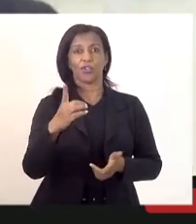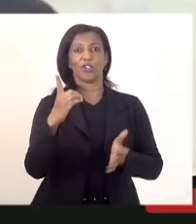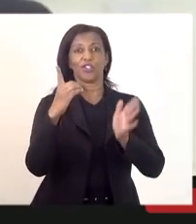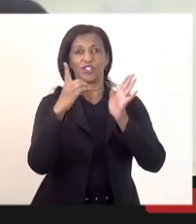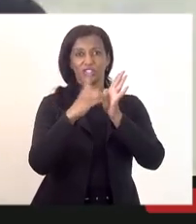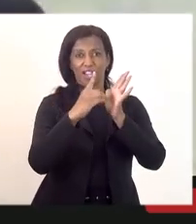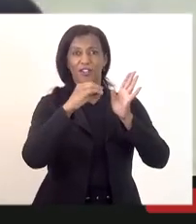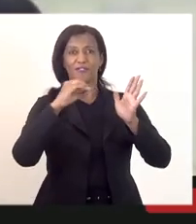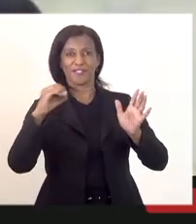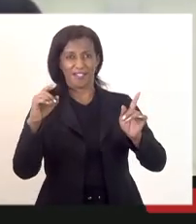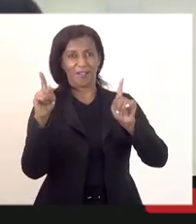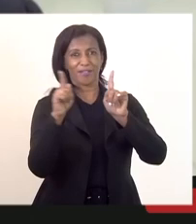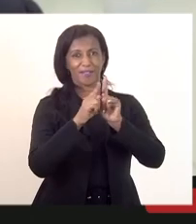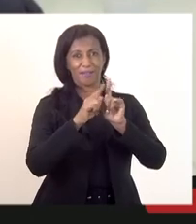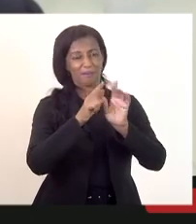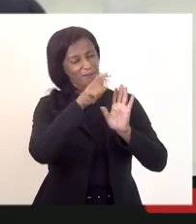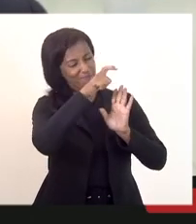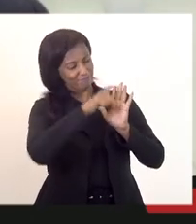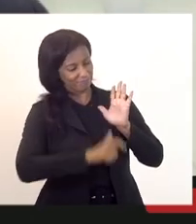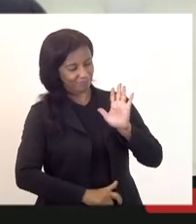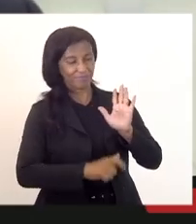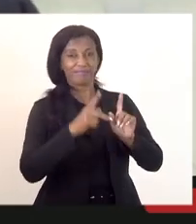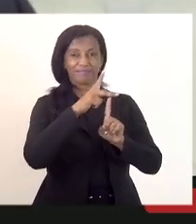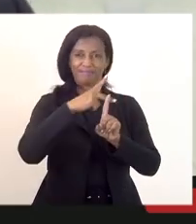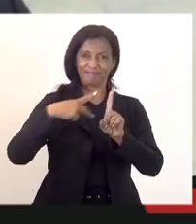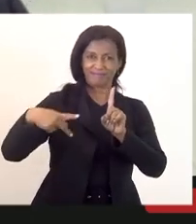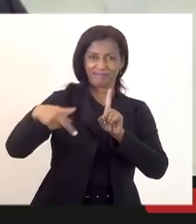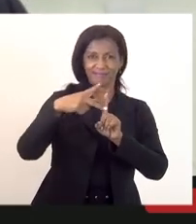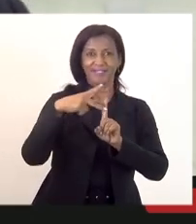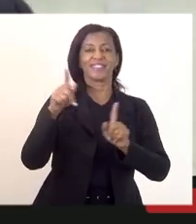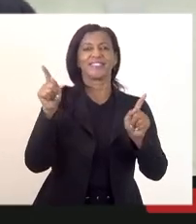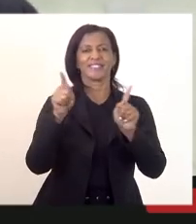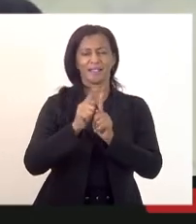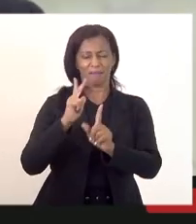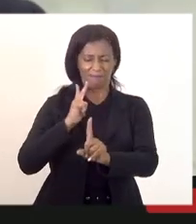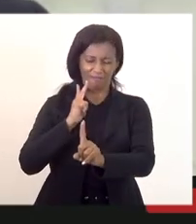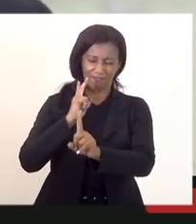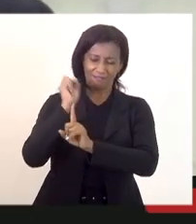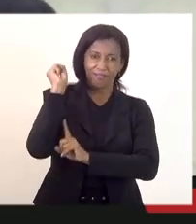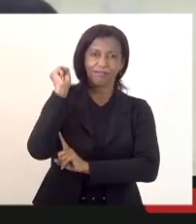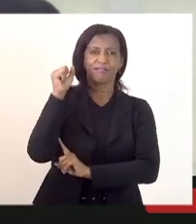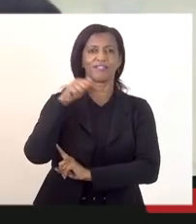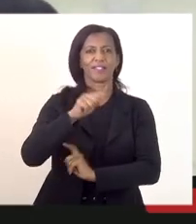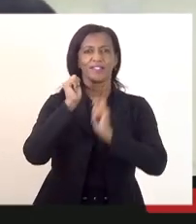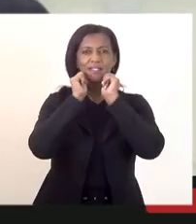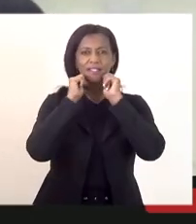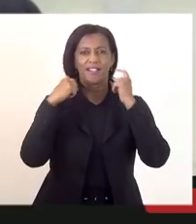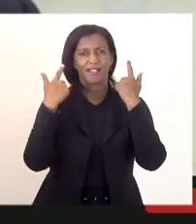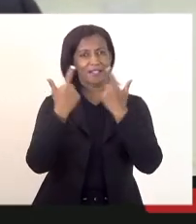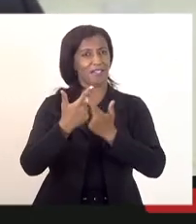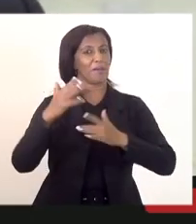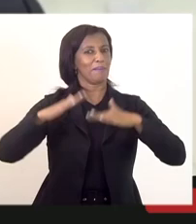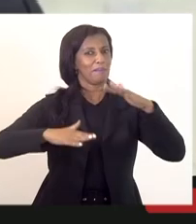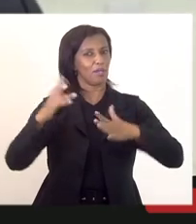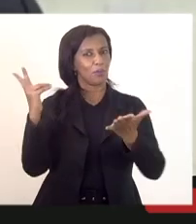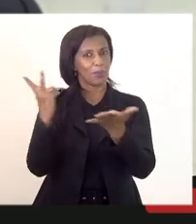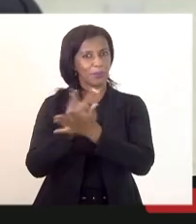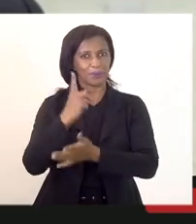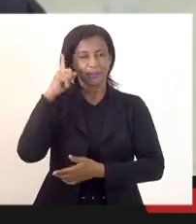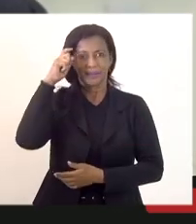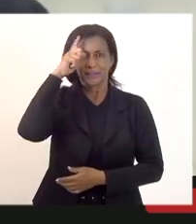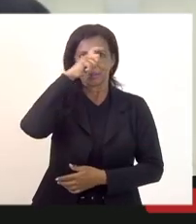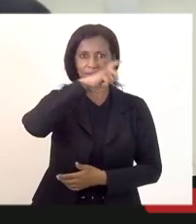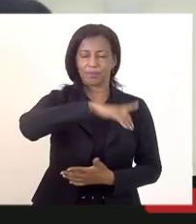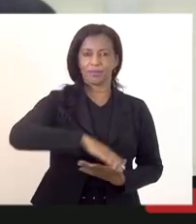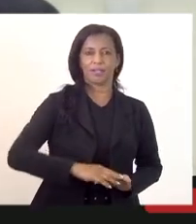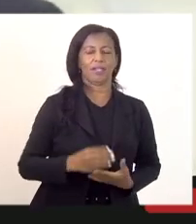cantar também com aqueles servidores do Rio Previdência mais uma conquista nossa aqui do parlamento embora tenhamos algumas dificuldades como